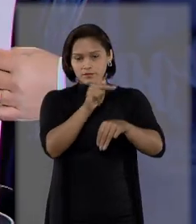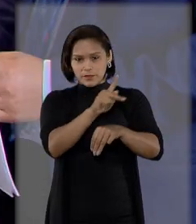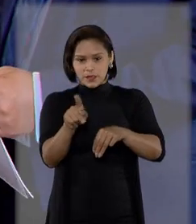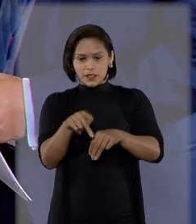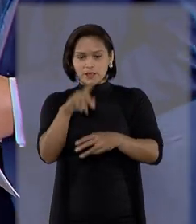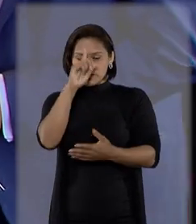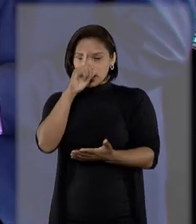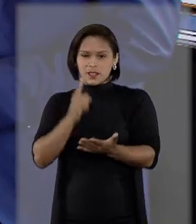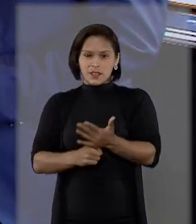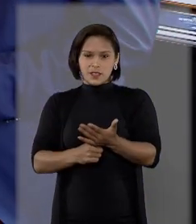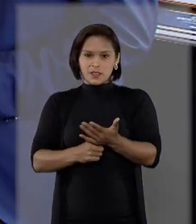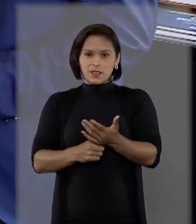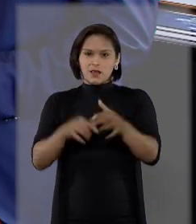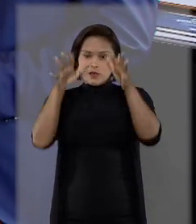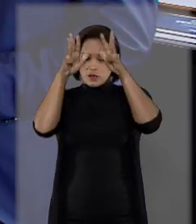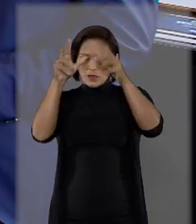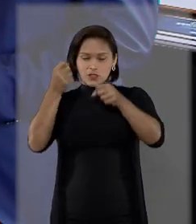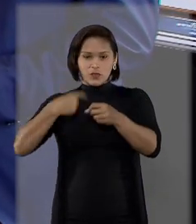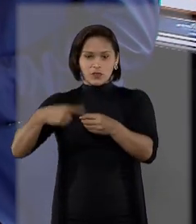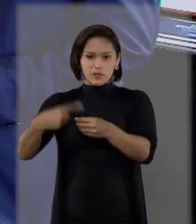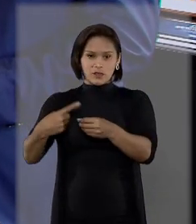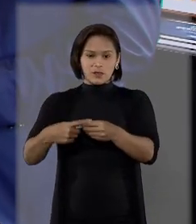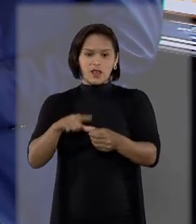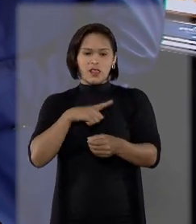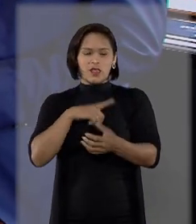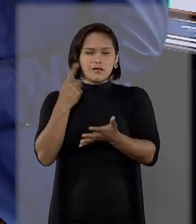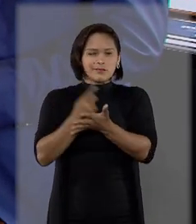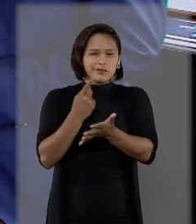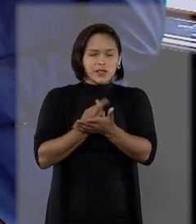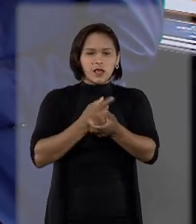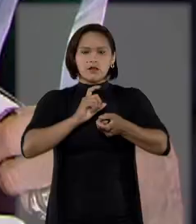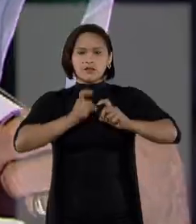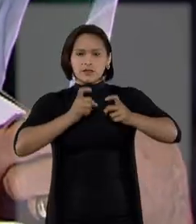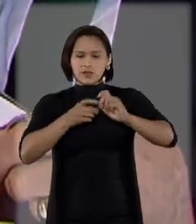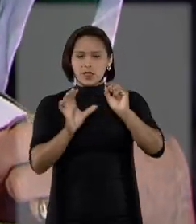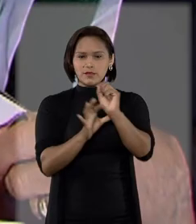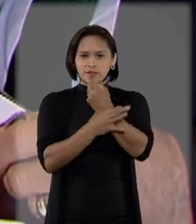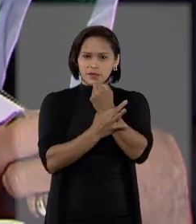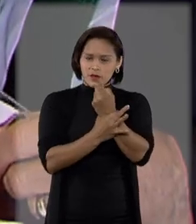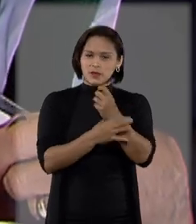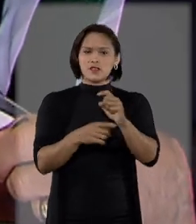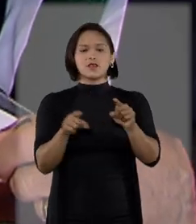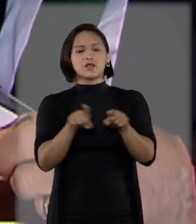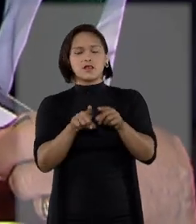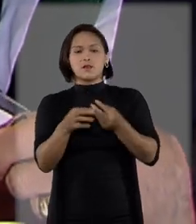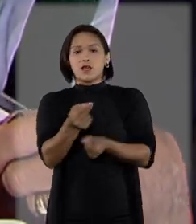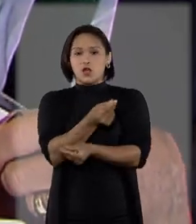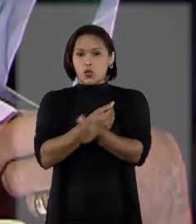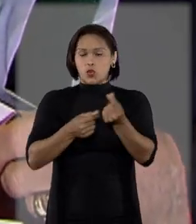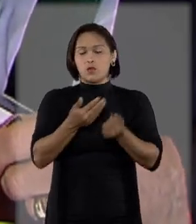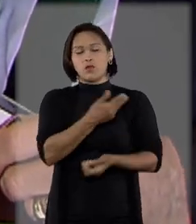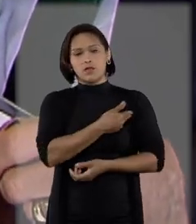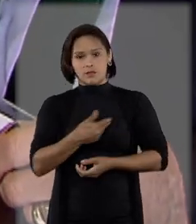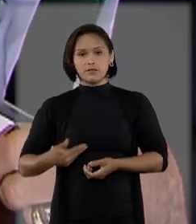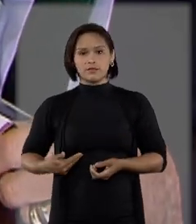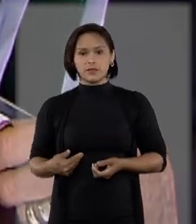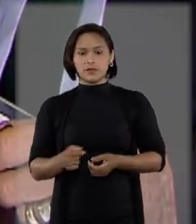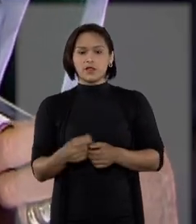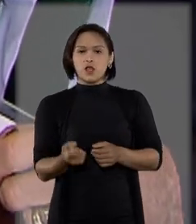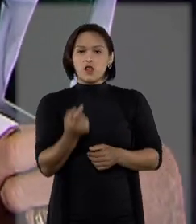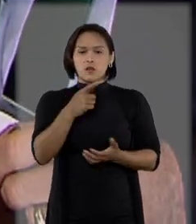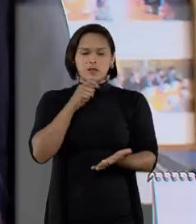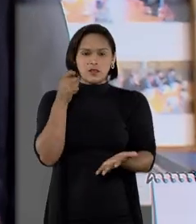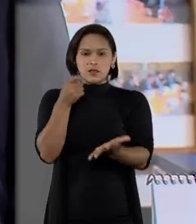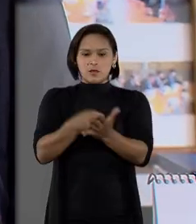Martins, a decisão do TJ de Minas tem o potencial de causar lesão à ordem administrativa, à segurança e à economia públicas.